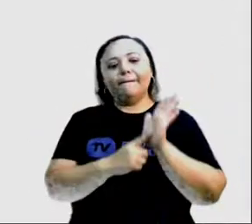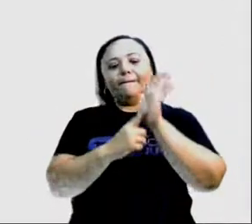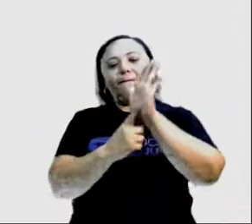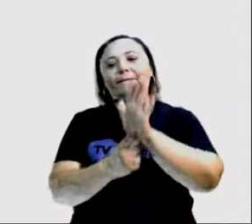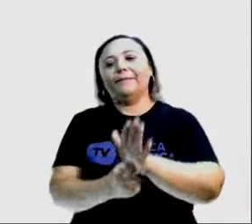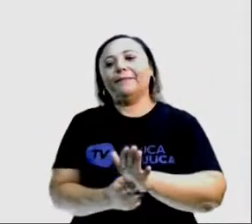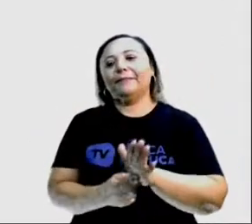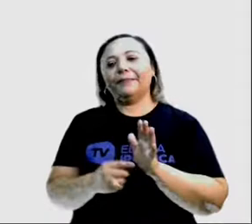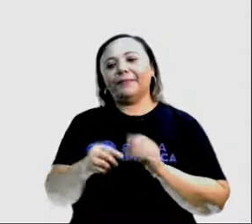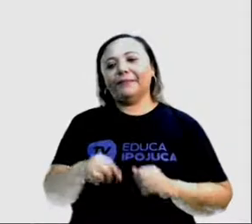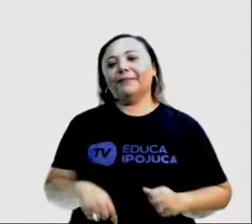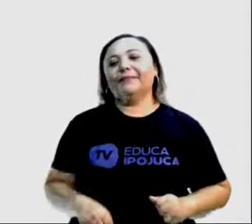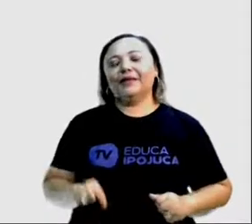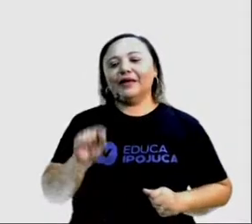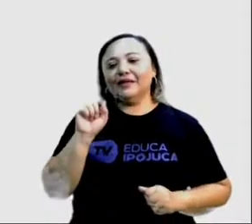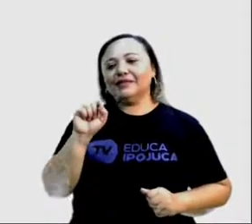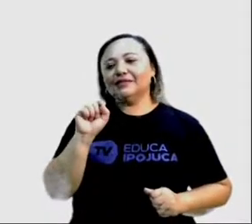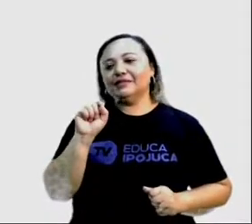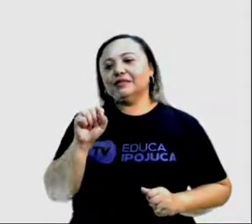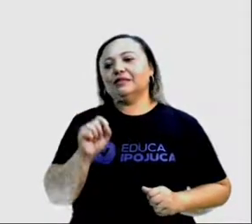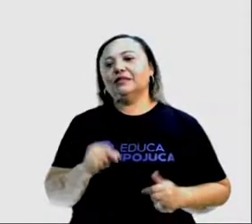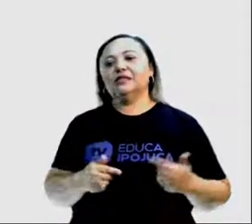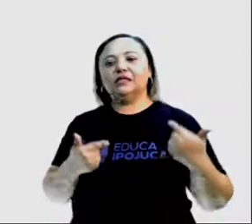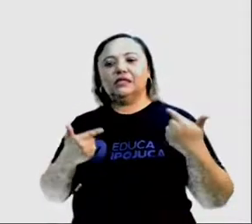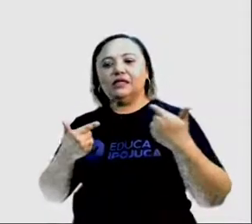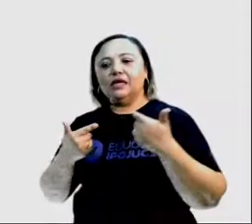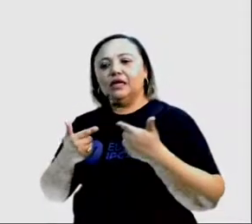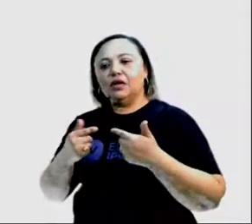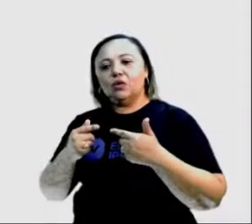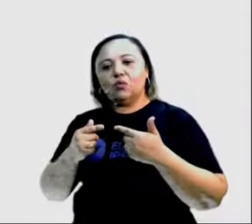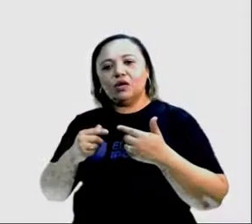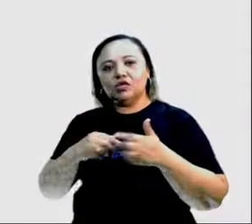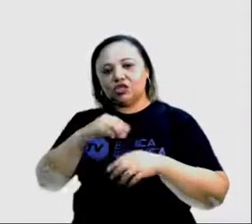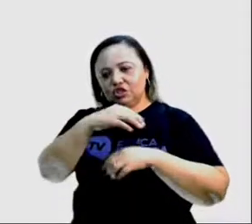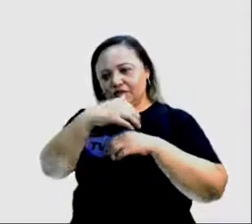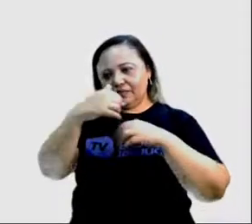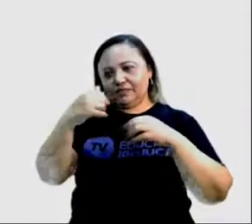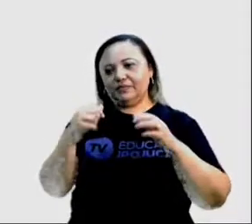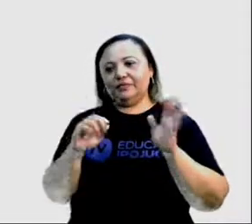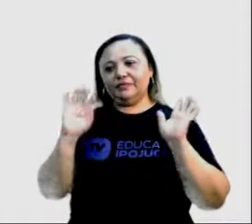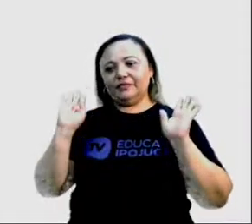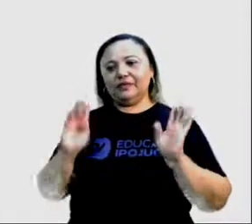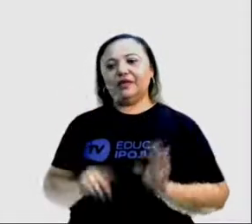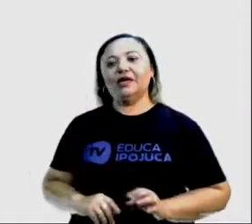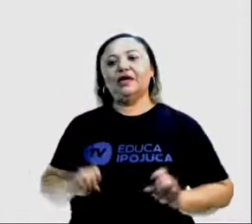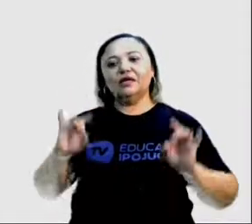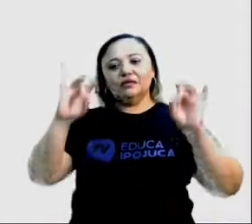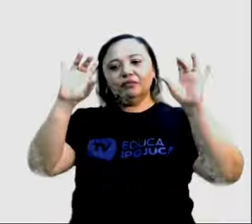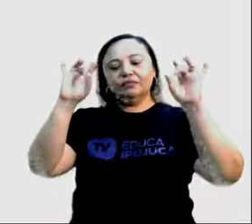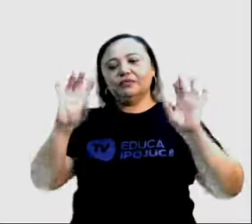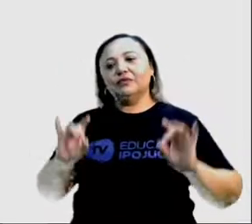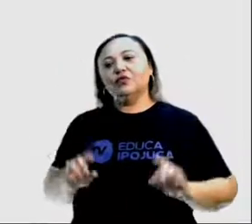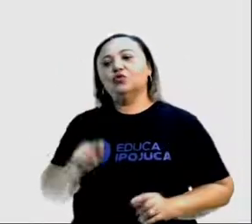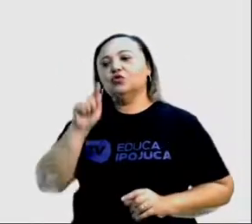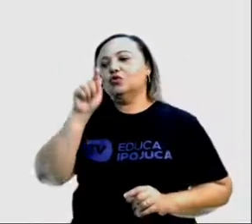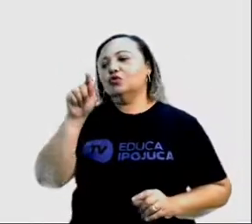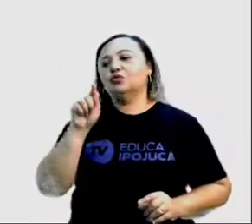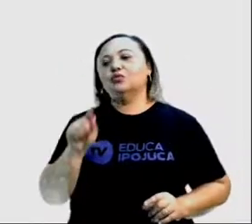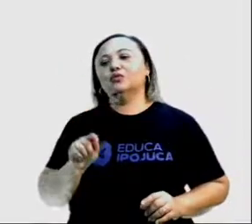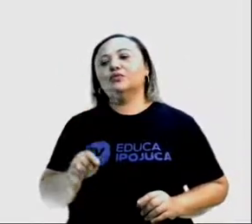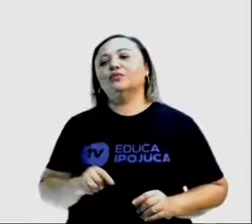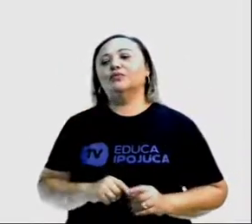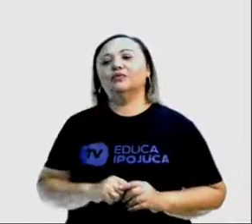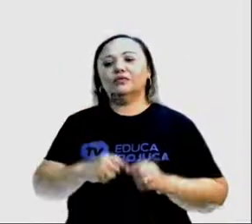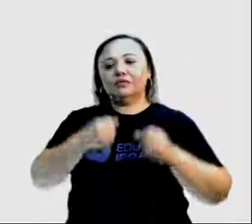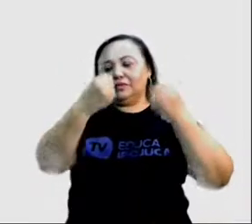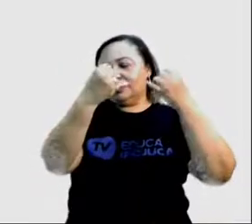um rótulo humorístico, uma chamada especial. Os dois pontos indicam que, em seguida, vem uma